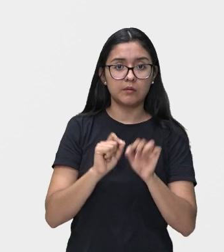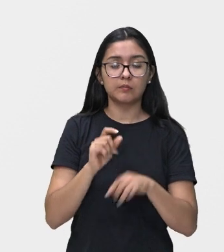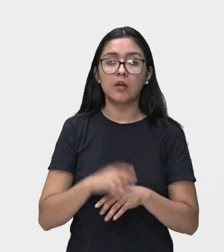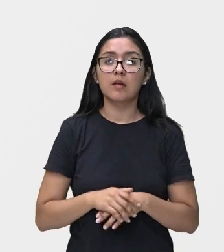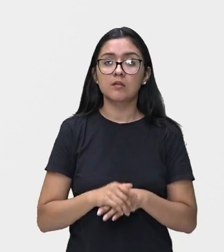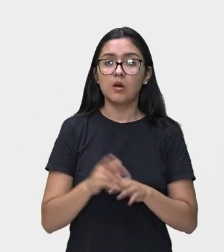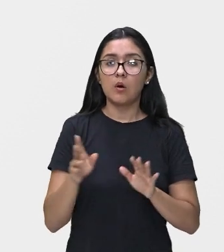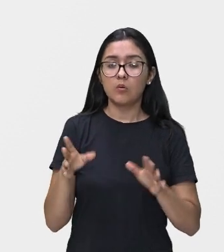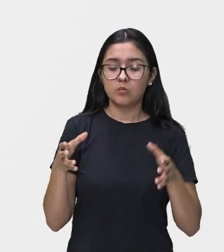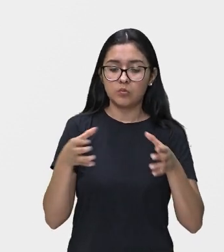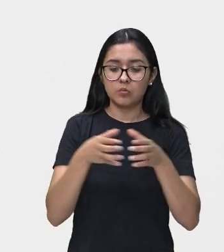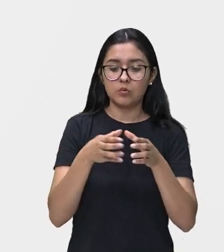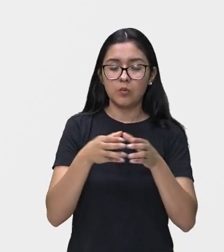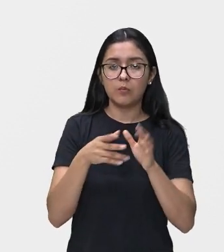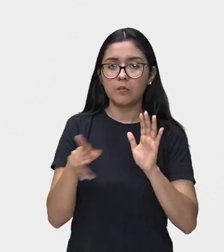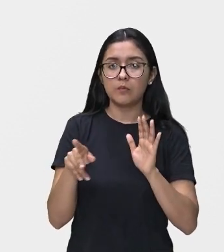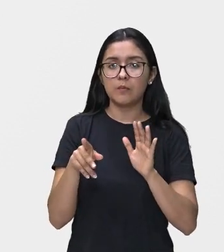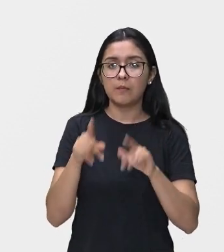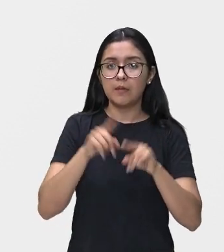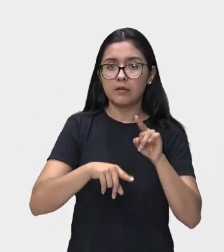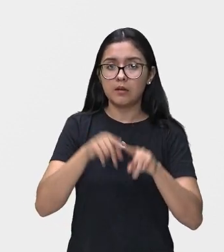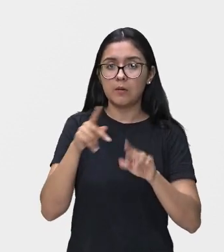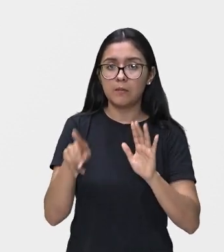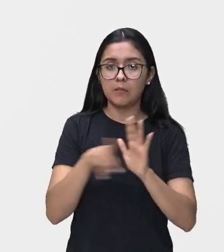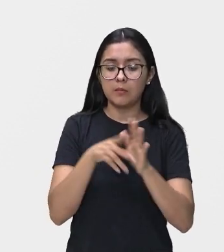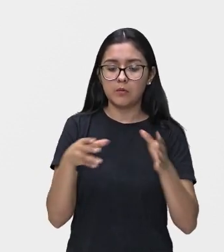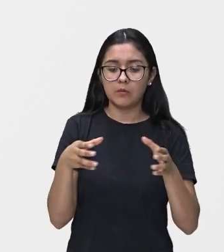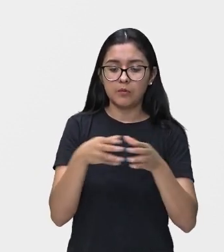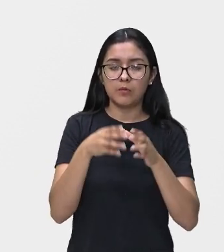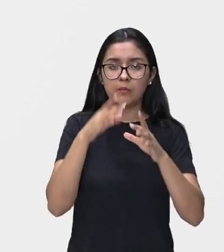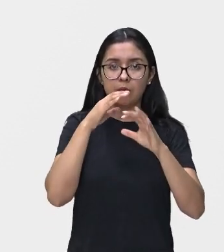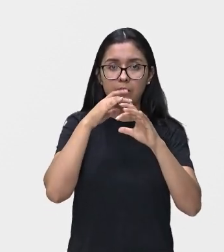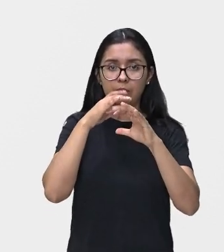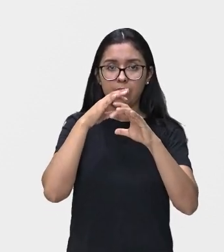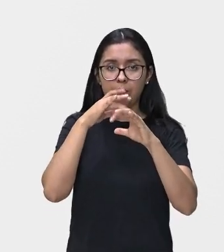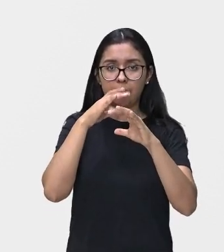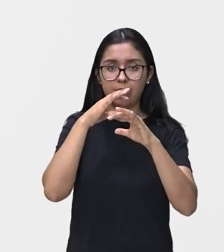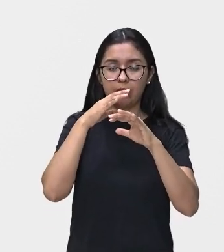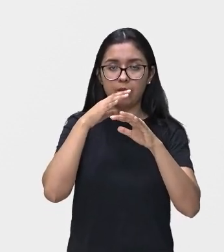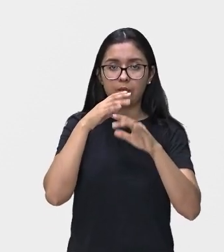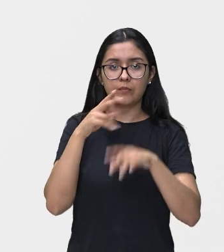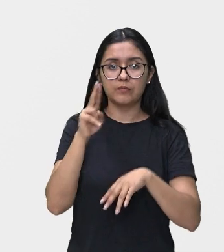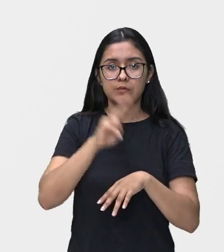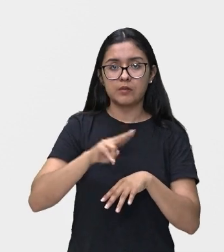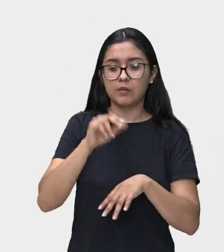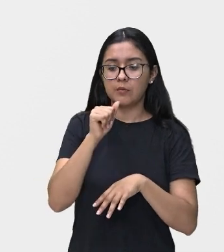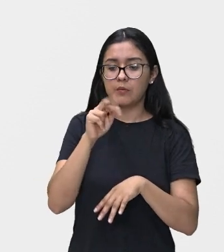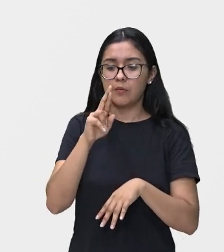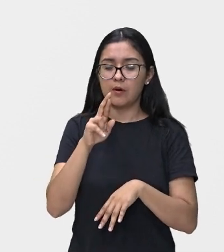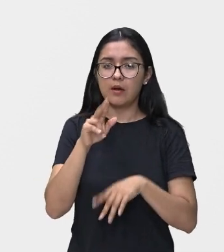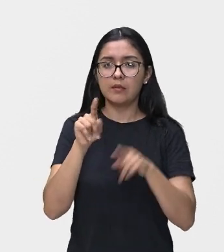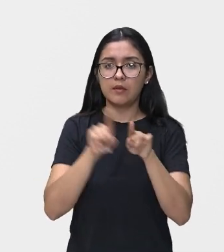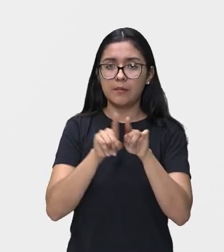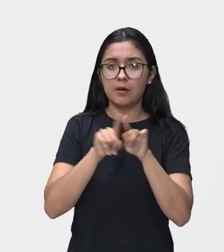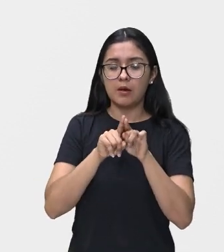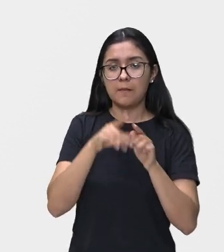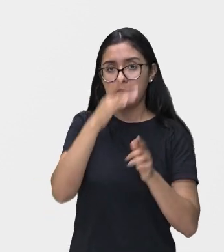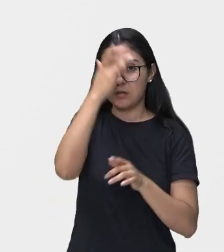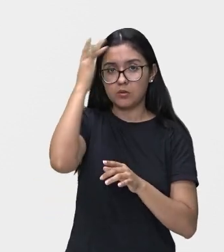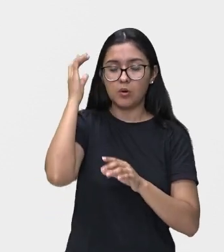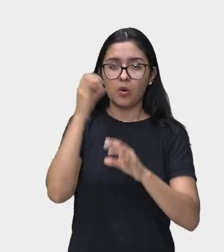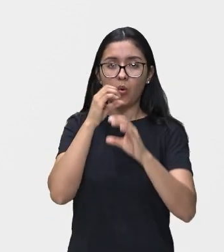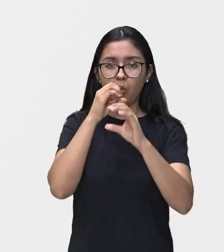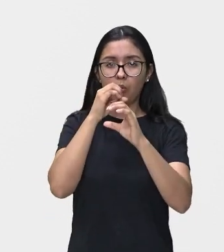são instrumentos de sopro. O som é produzido pelo ar, através da vibração, pelo músico ao soprar o